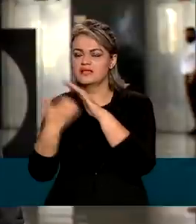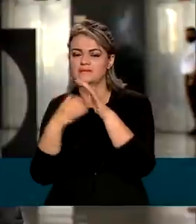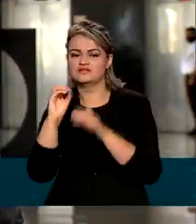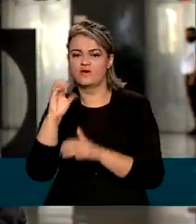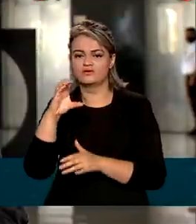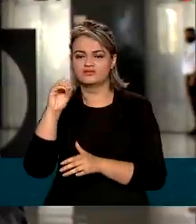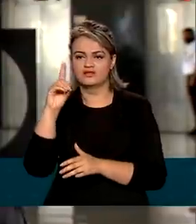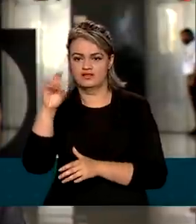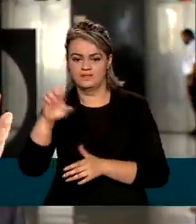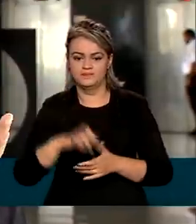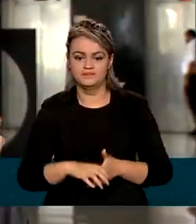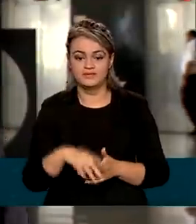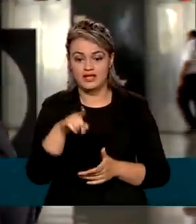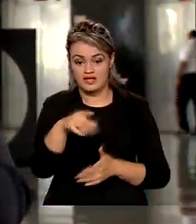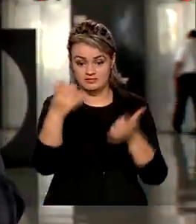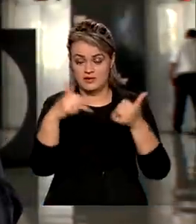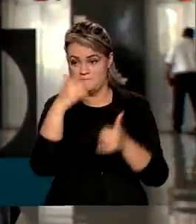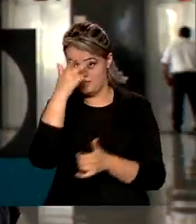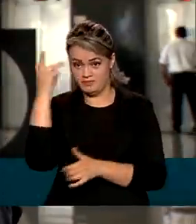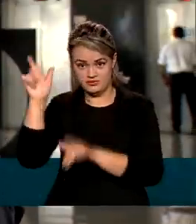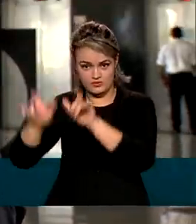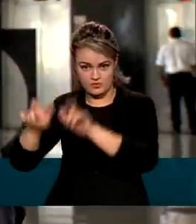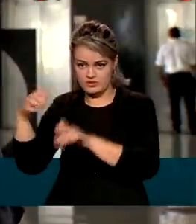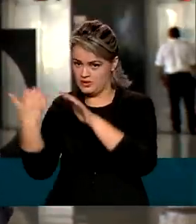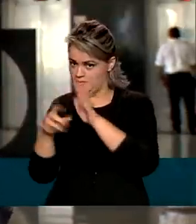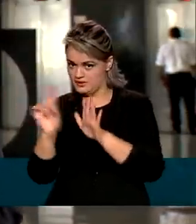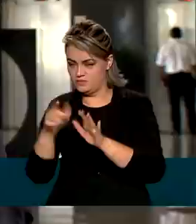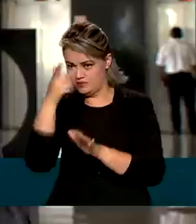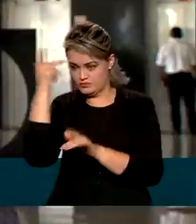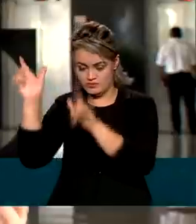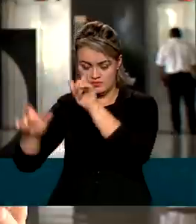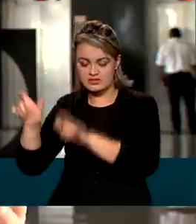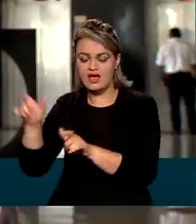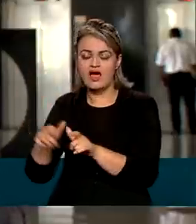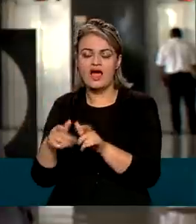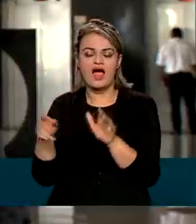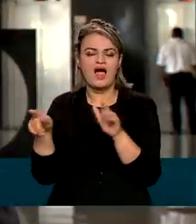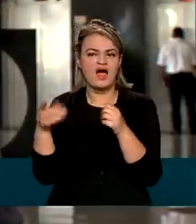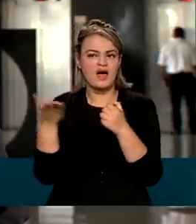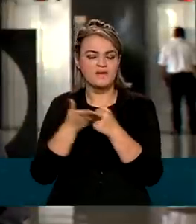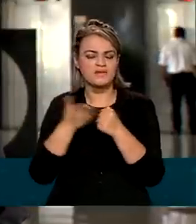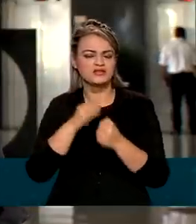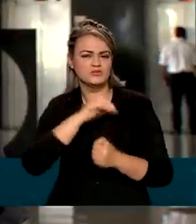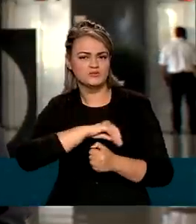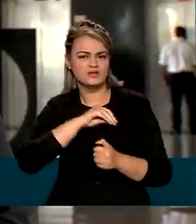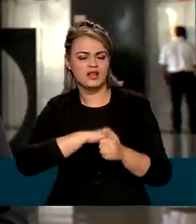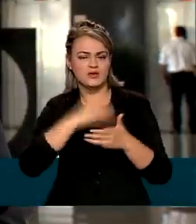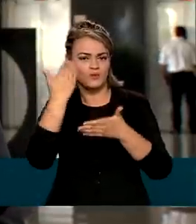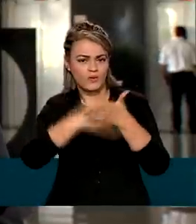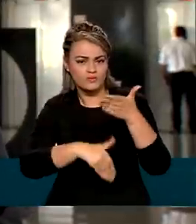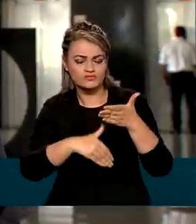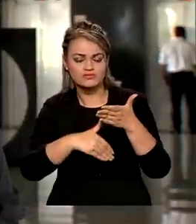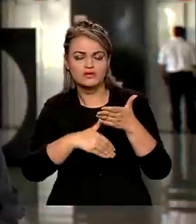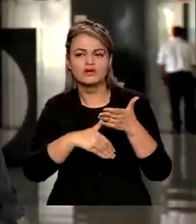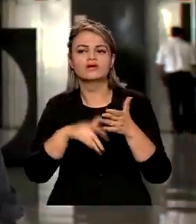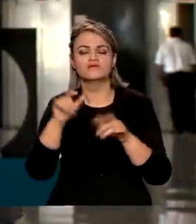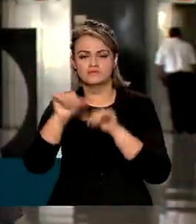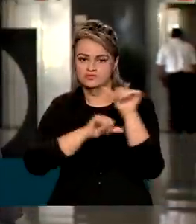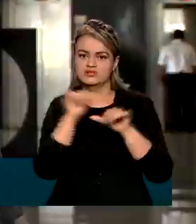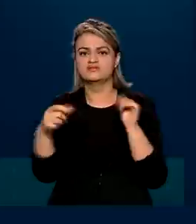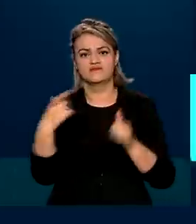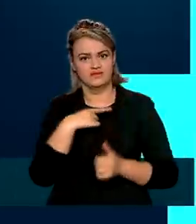Já para as pessoas físicas, de acordo com o projeto do governo, as faixas salariais para desconto no imposto também serão